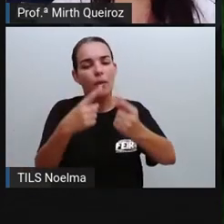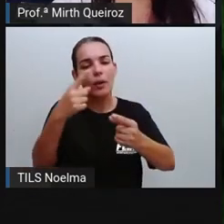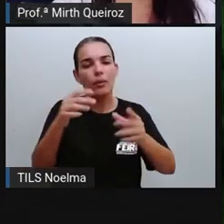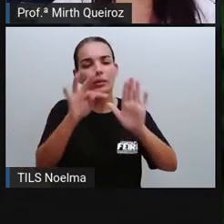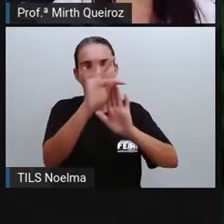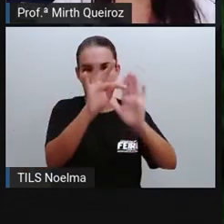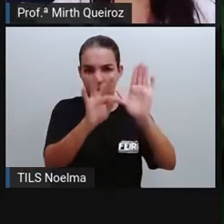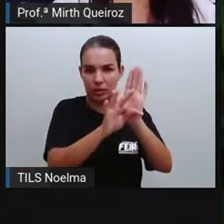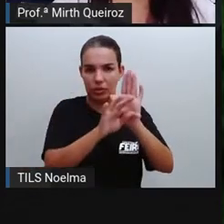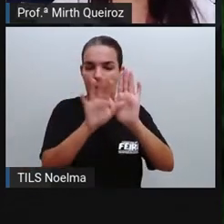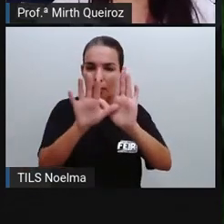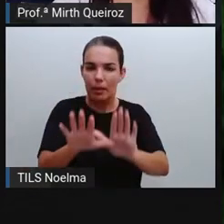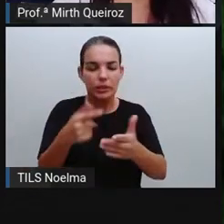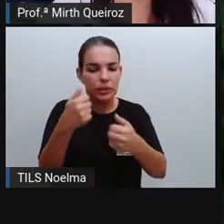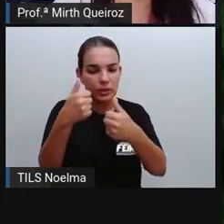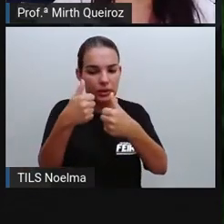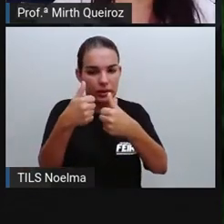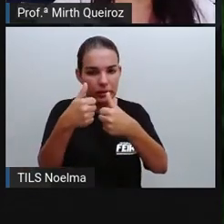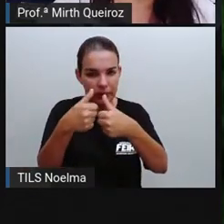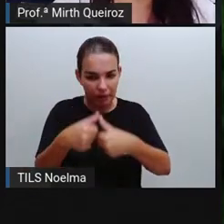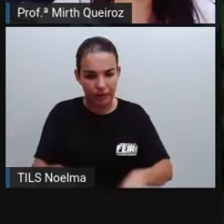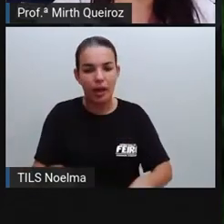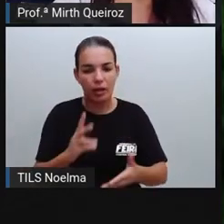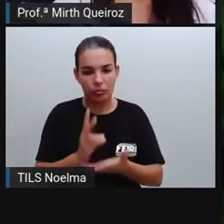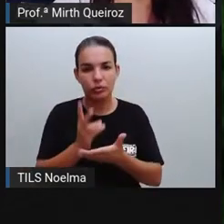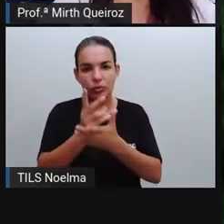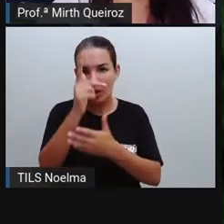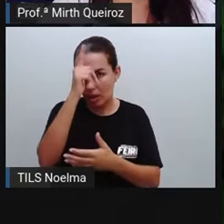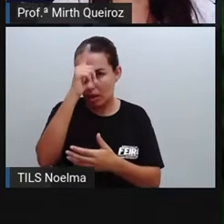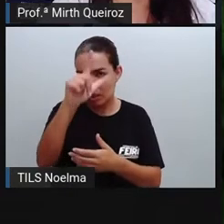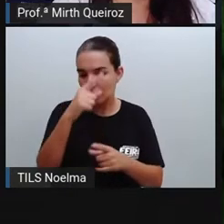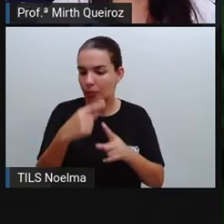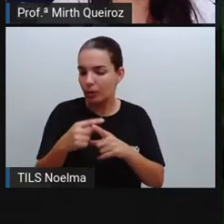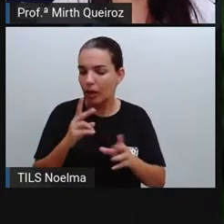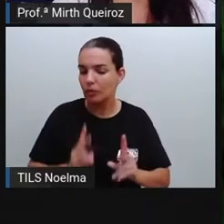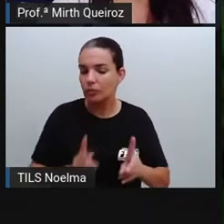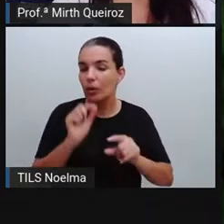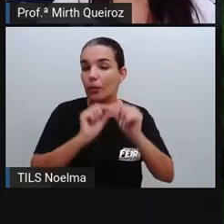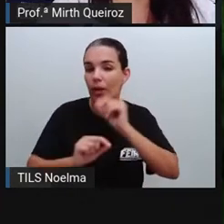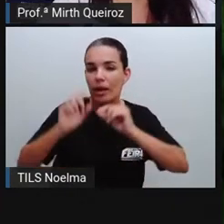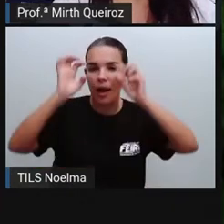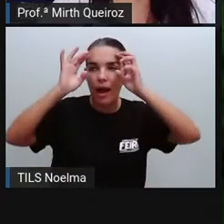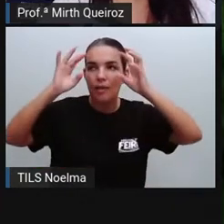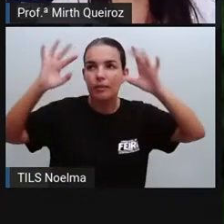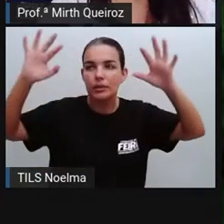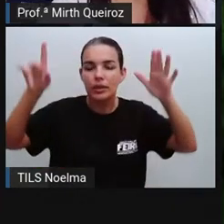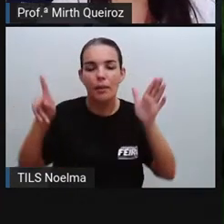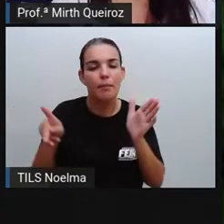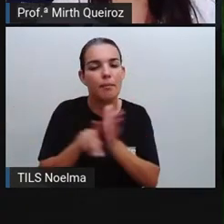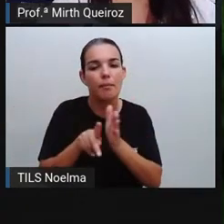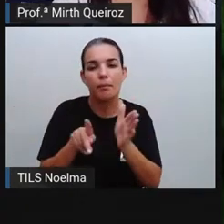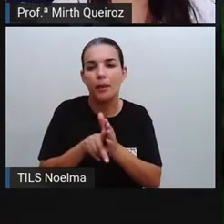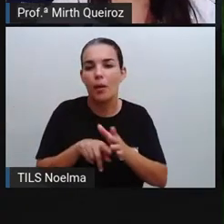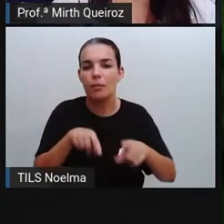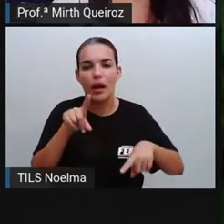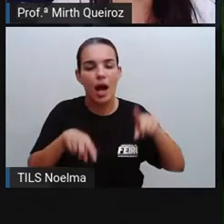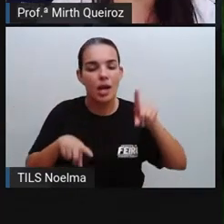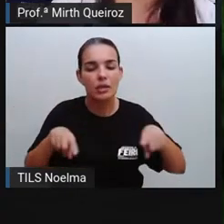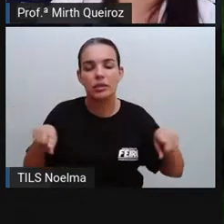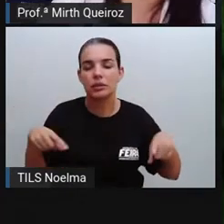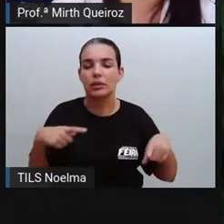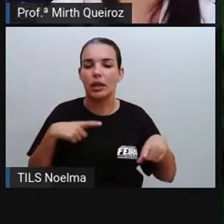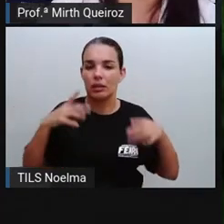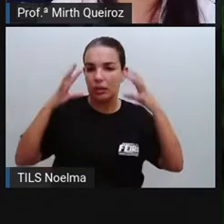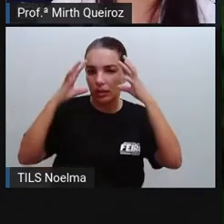não vai perder a sua característica principal, que é o que? A imaginação, né? Os elementos aí fantasiosos vão estar